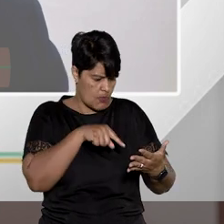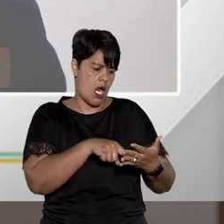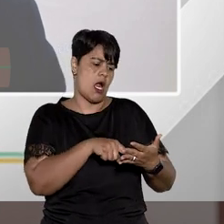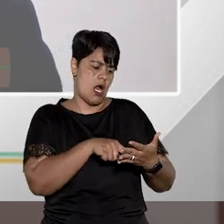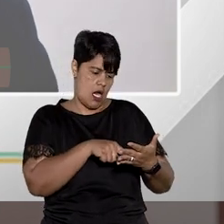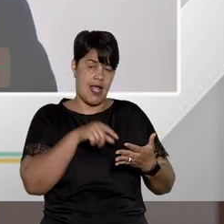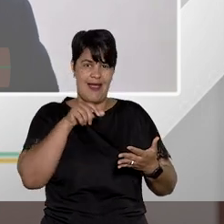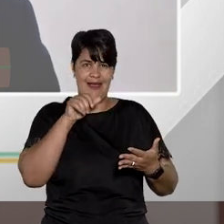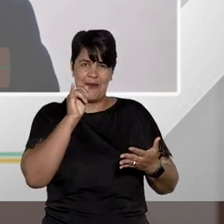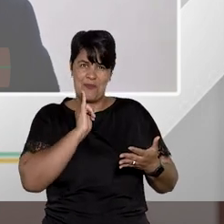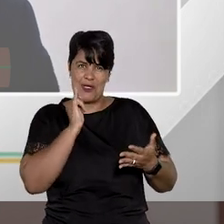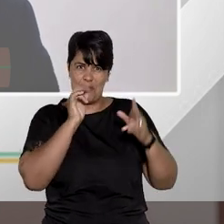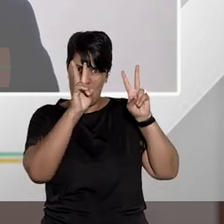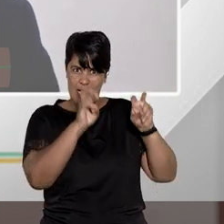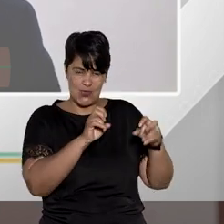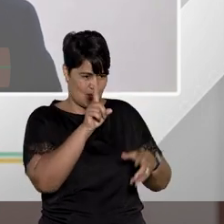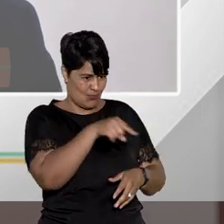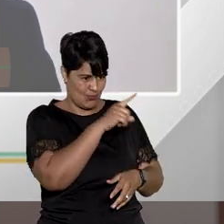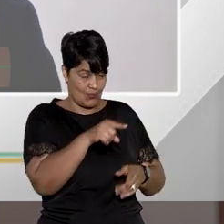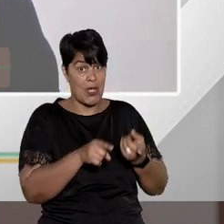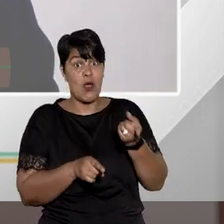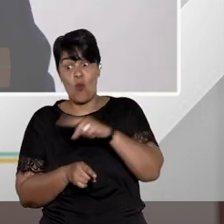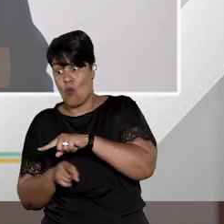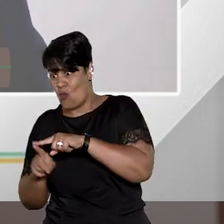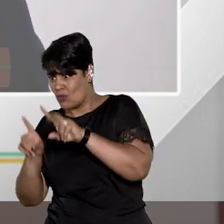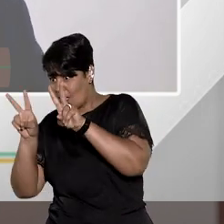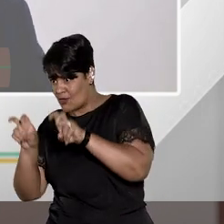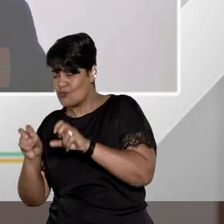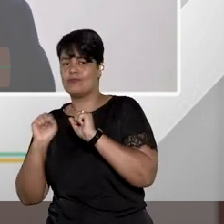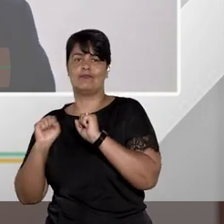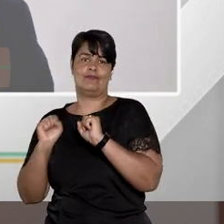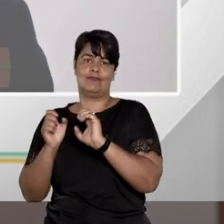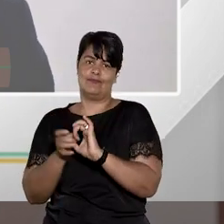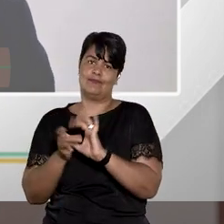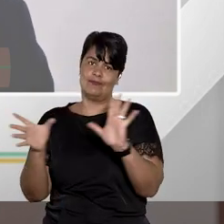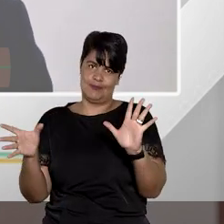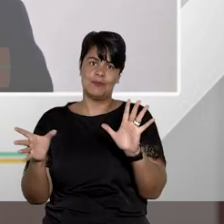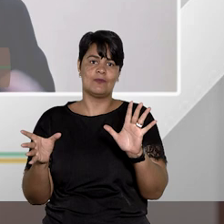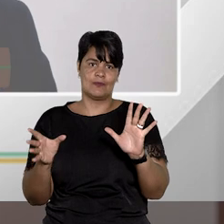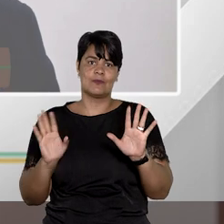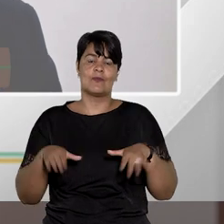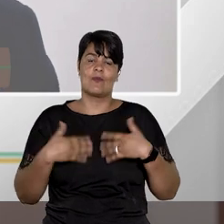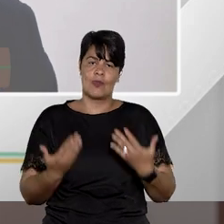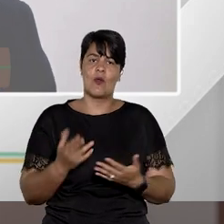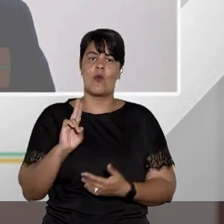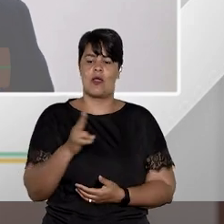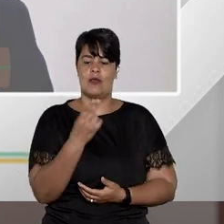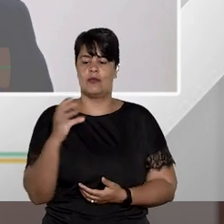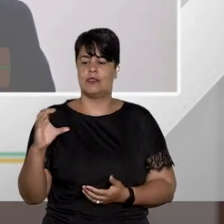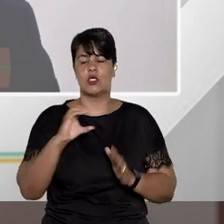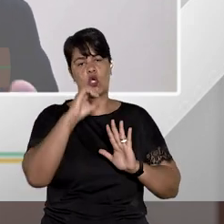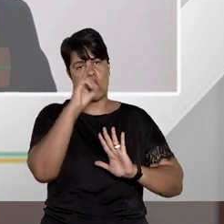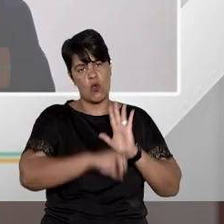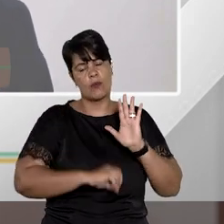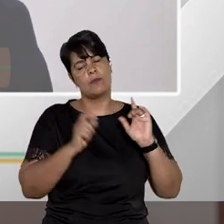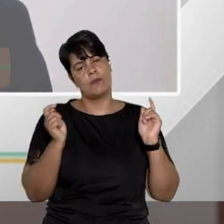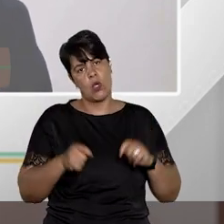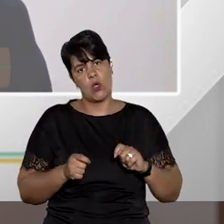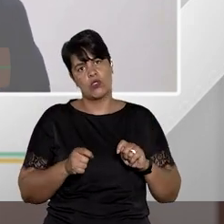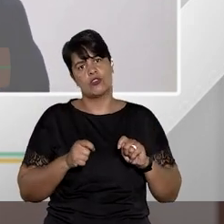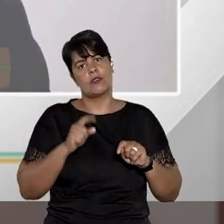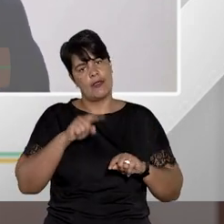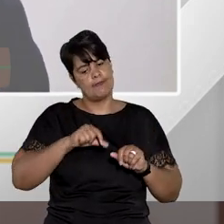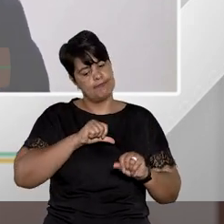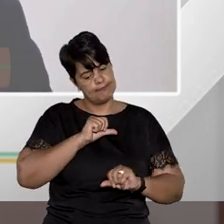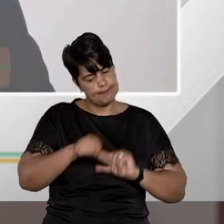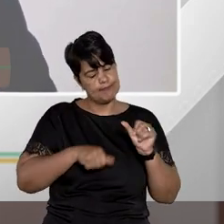você ou o seu advogado não perceberam. A gente pode conceder o habeas corpus de ofício para corrigir aquela situação. Afinal de contas,